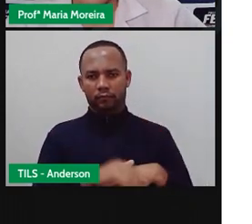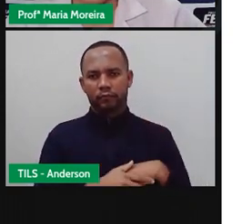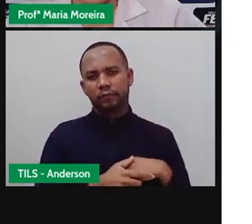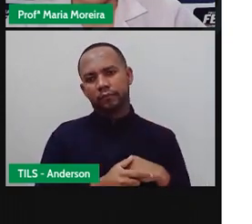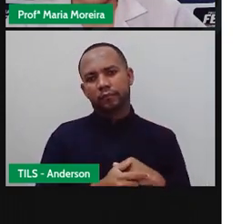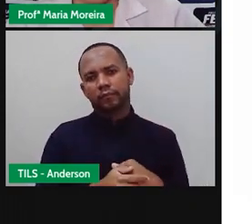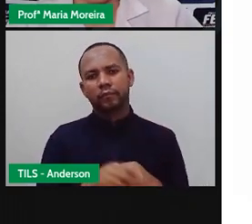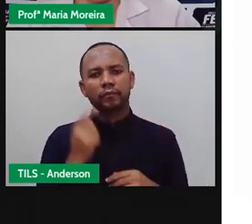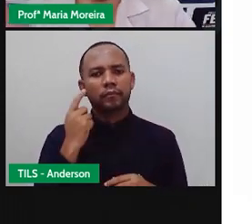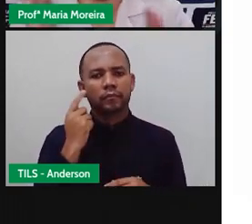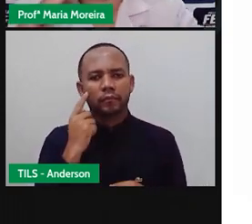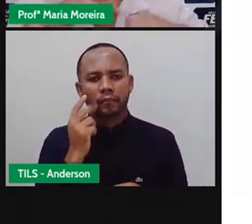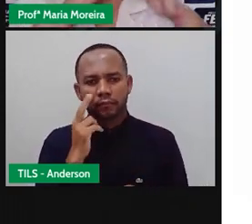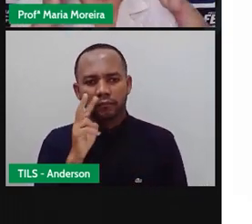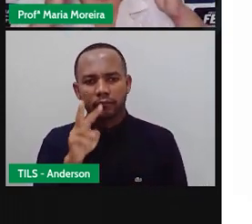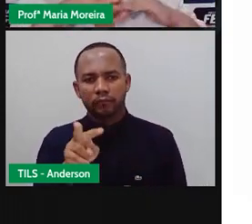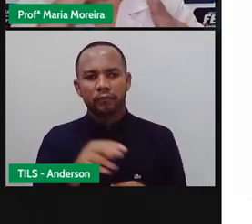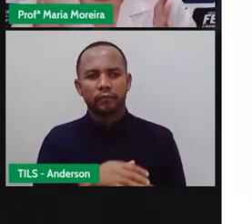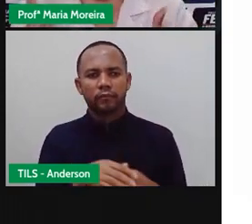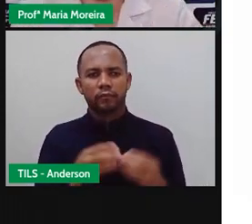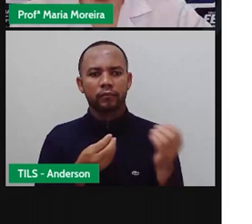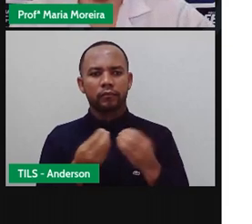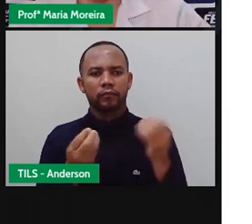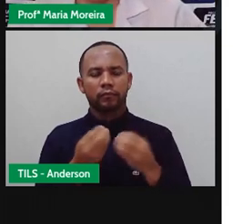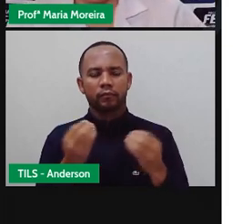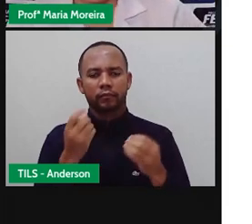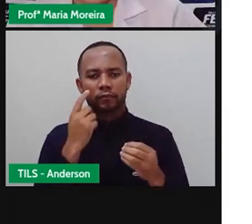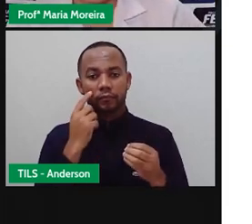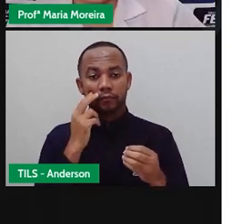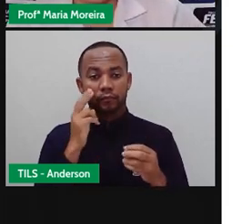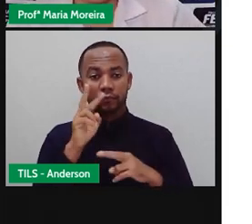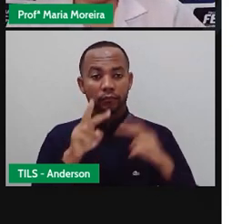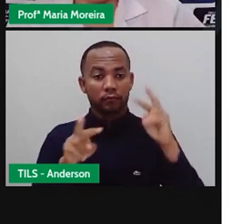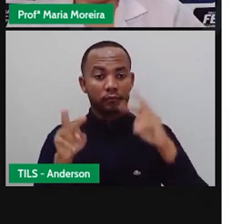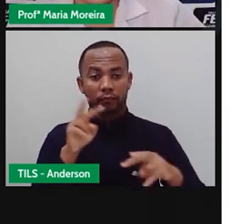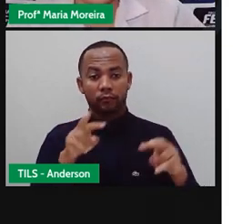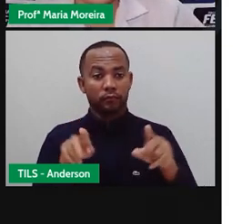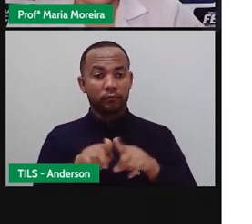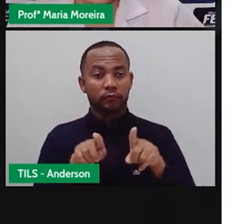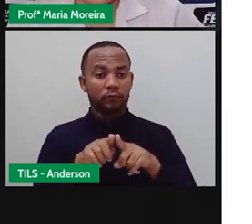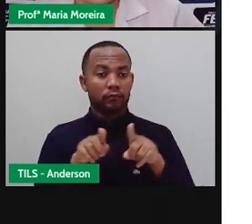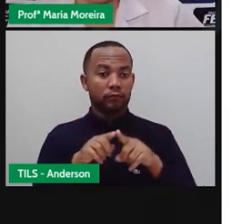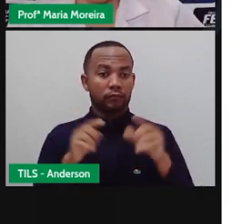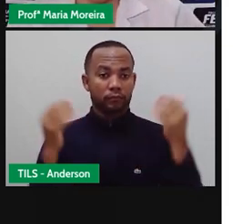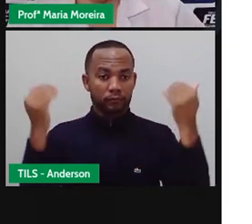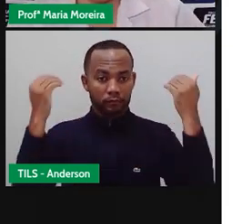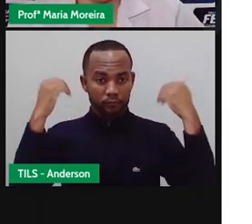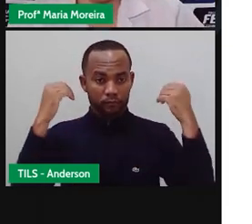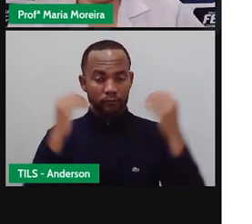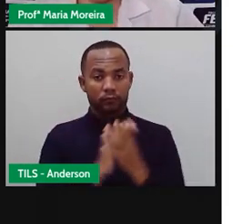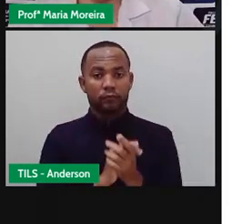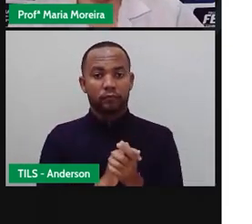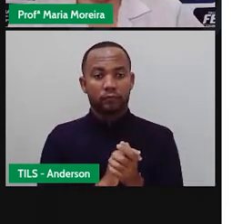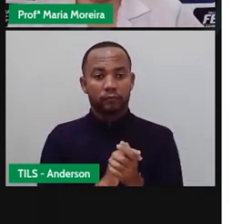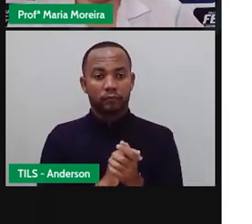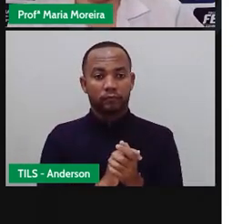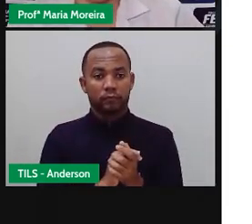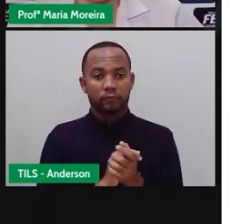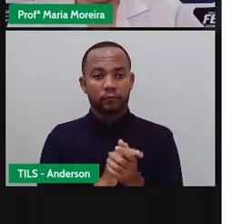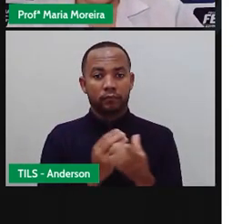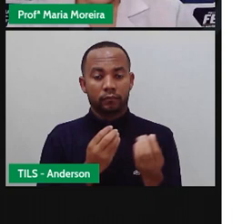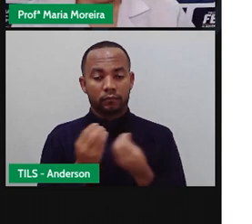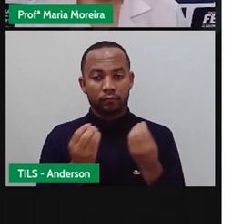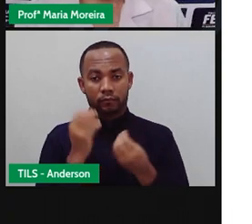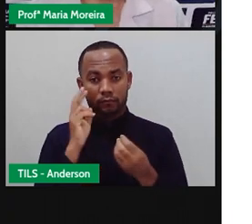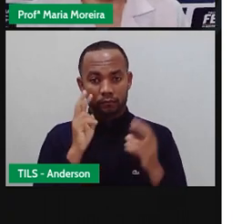Que a gente viu aí como é que funciona a parte da animação E a orelha interna, né? Vamos aqui passando para vocês